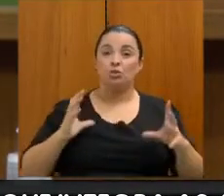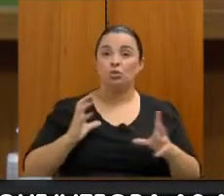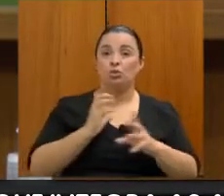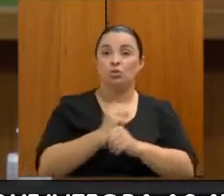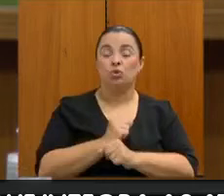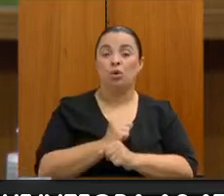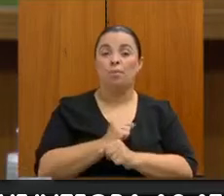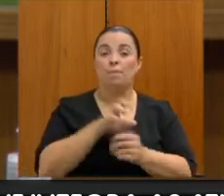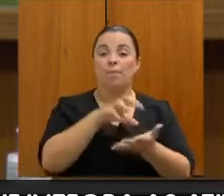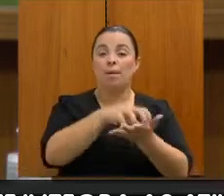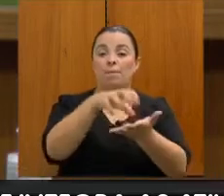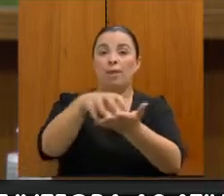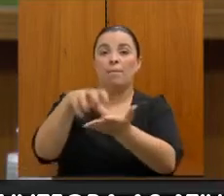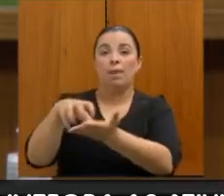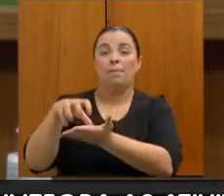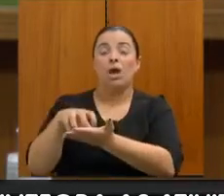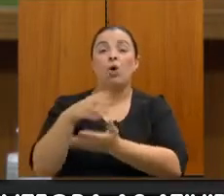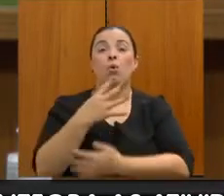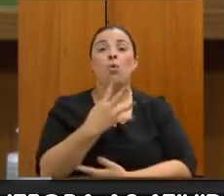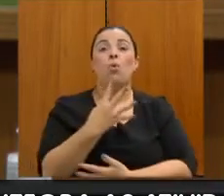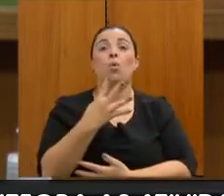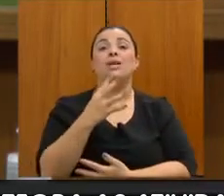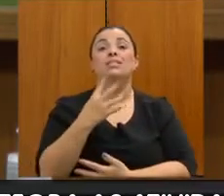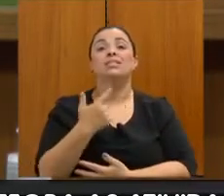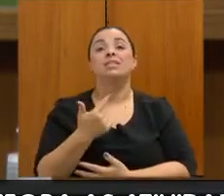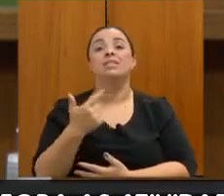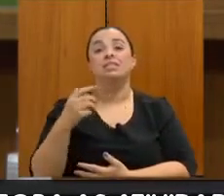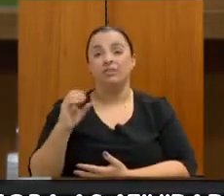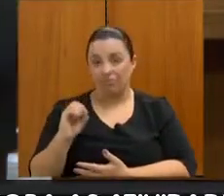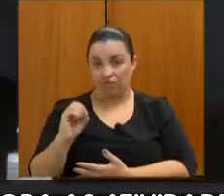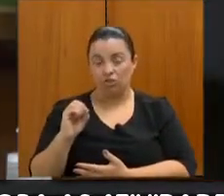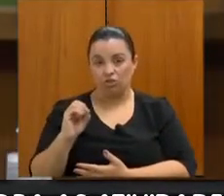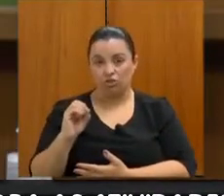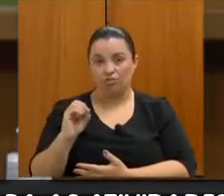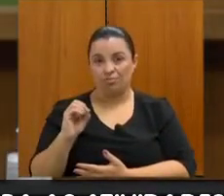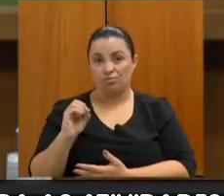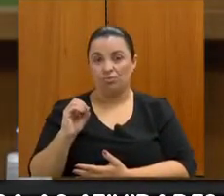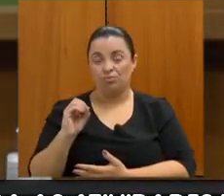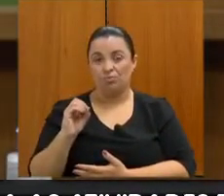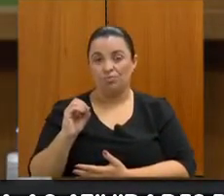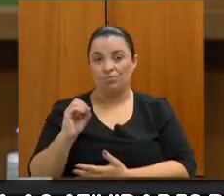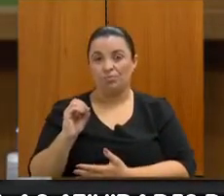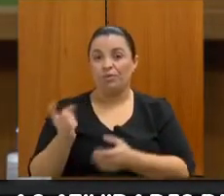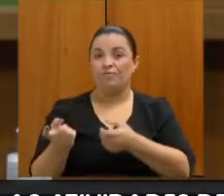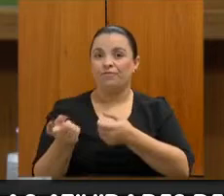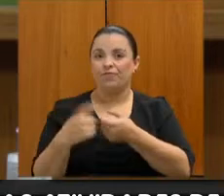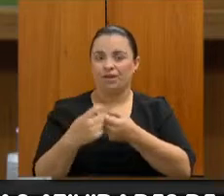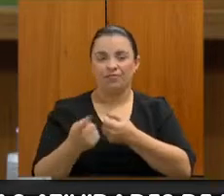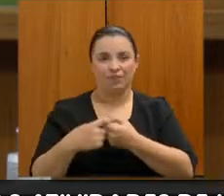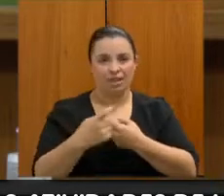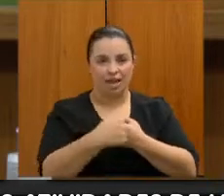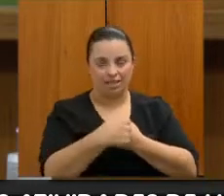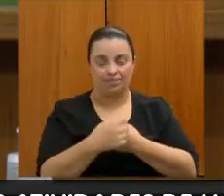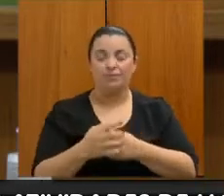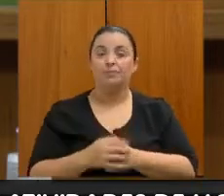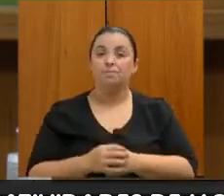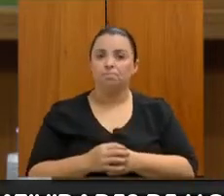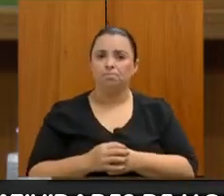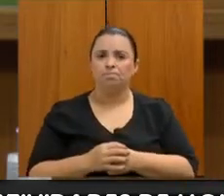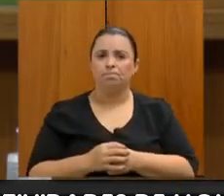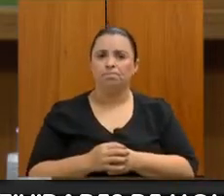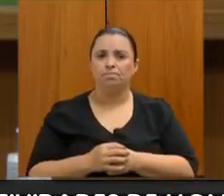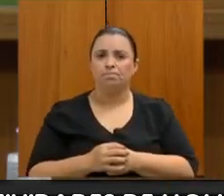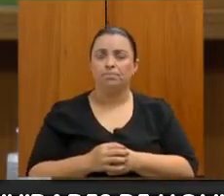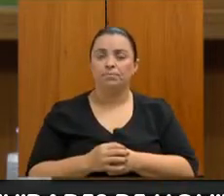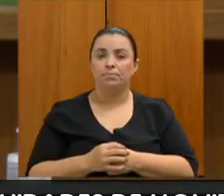APAI filiadas, e o nosso público são as pessoas